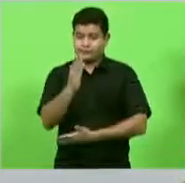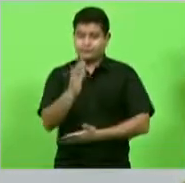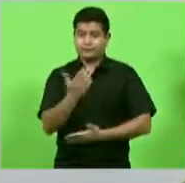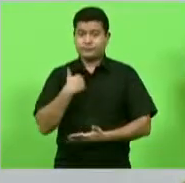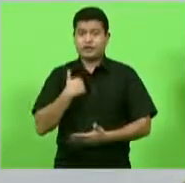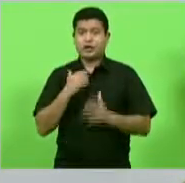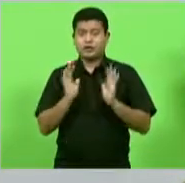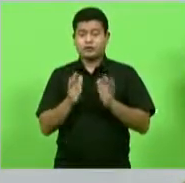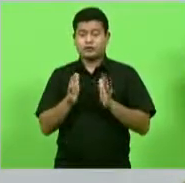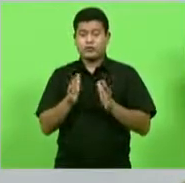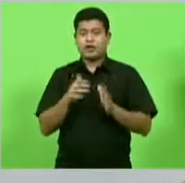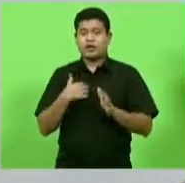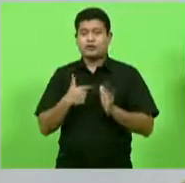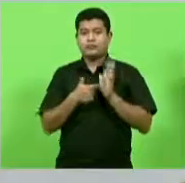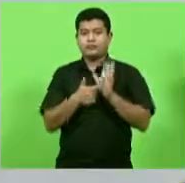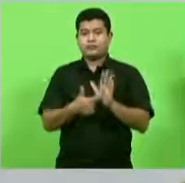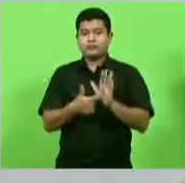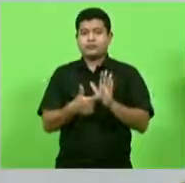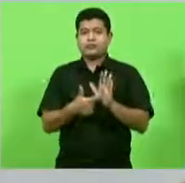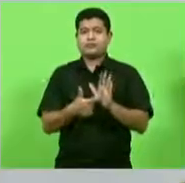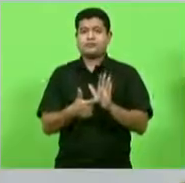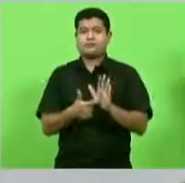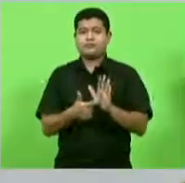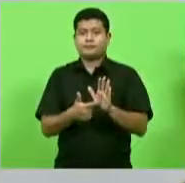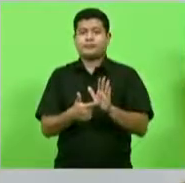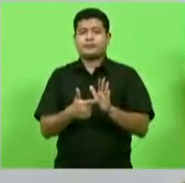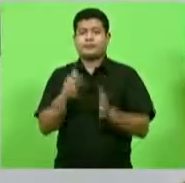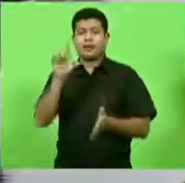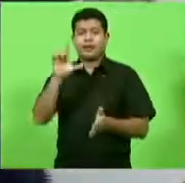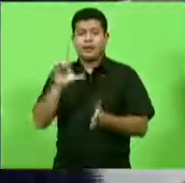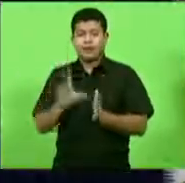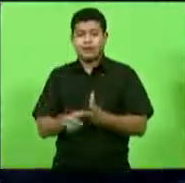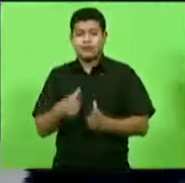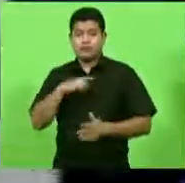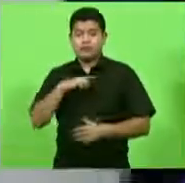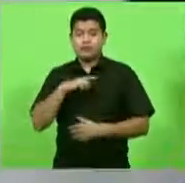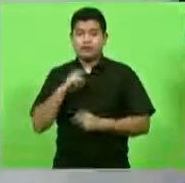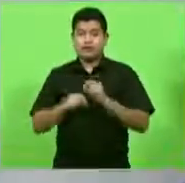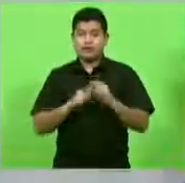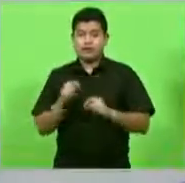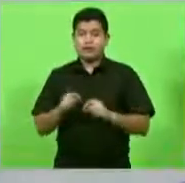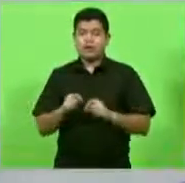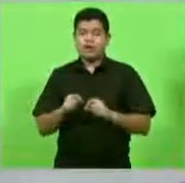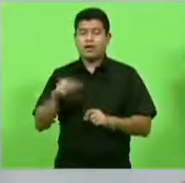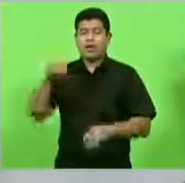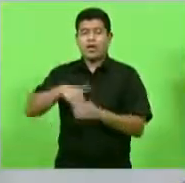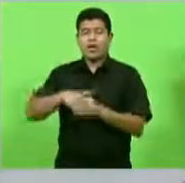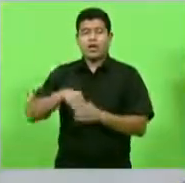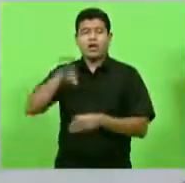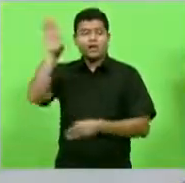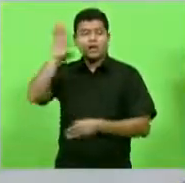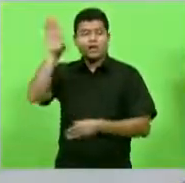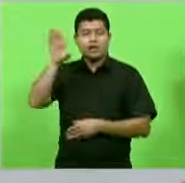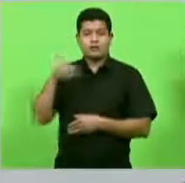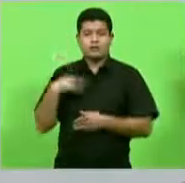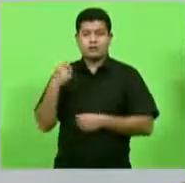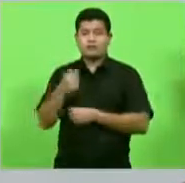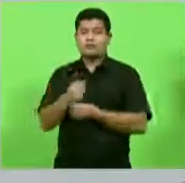apresentada pela minha pessoa no qual nós temos agora no próximo ano as eleições as eleições de 2022 estão aí